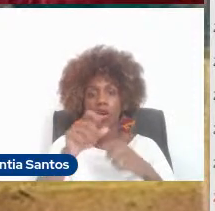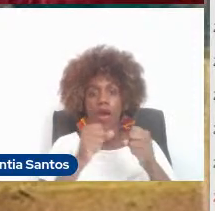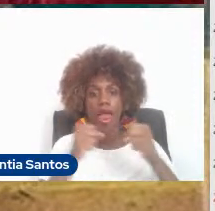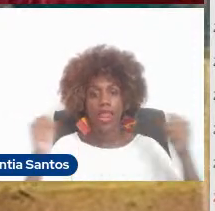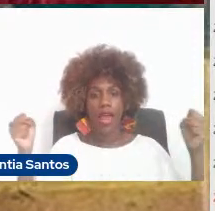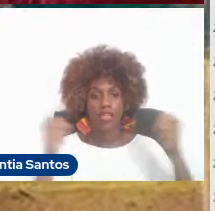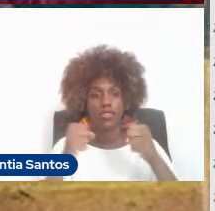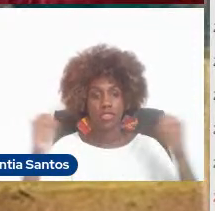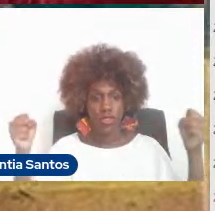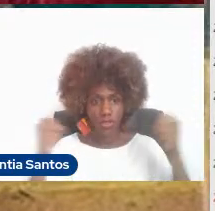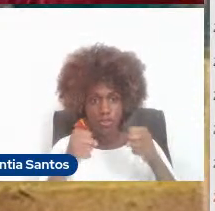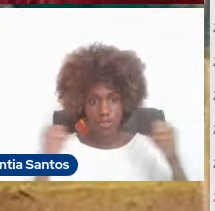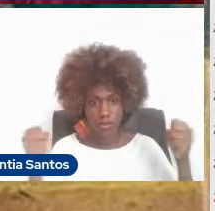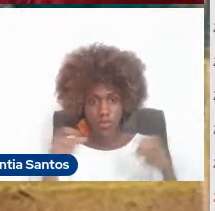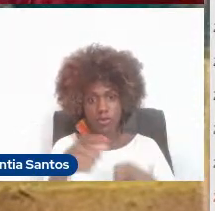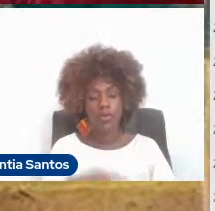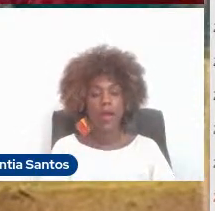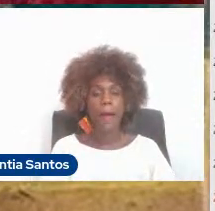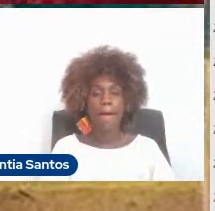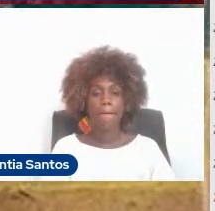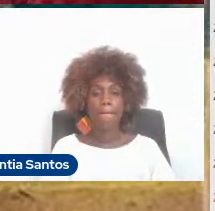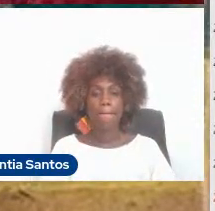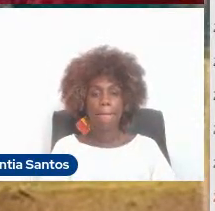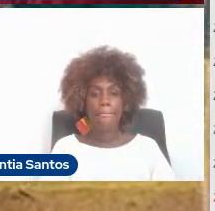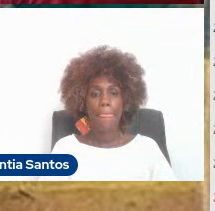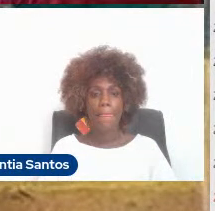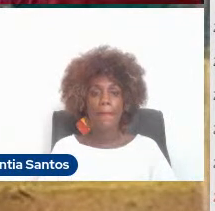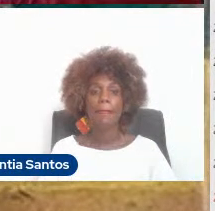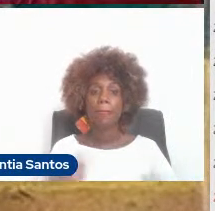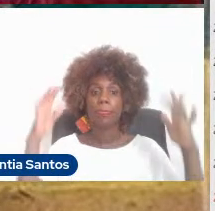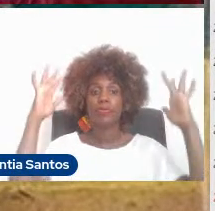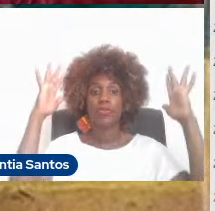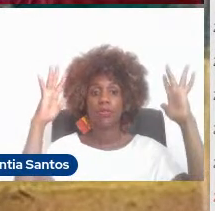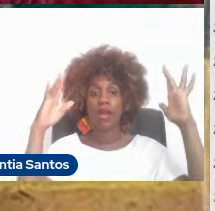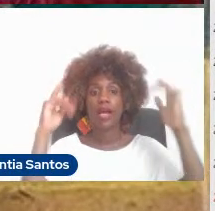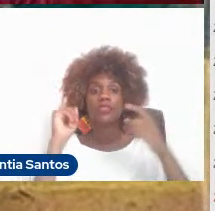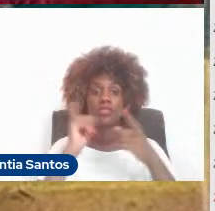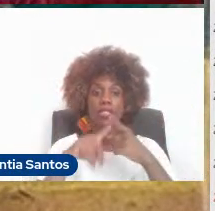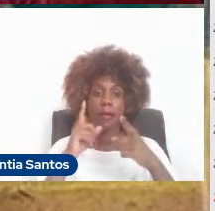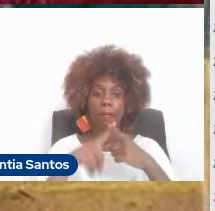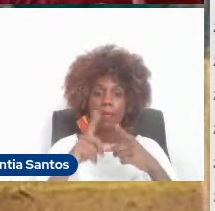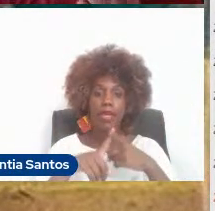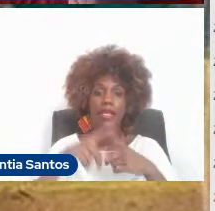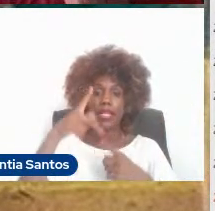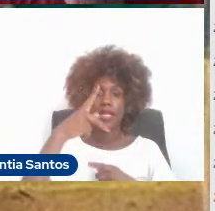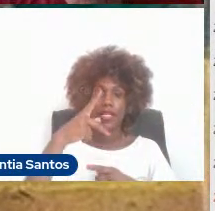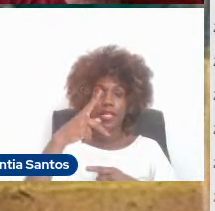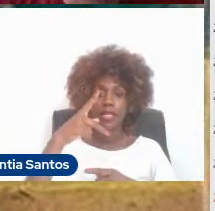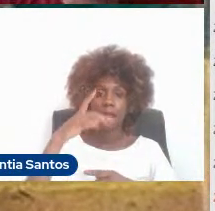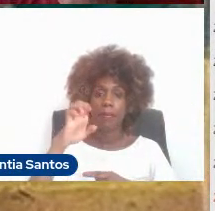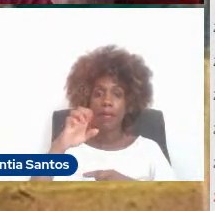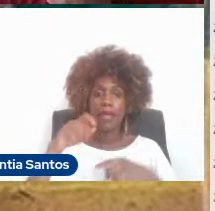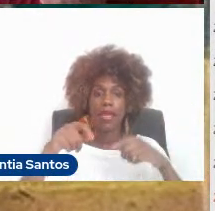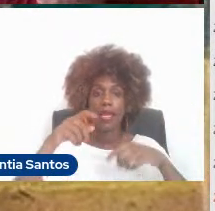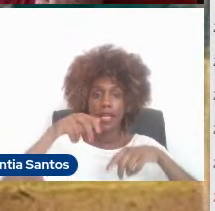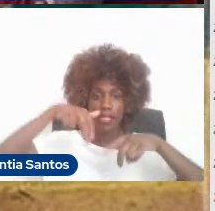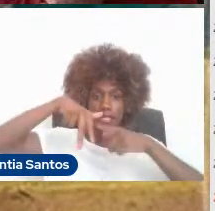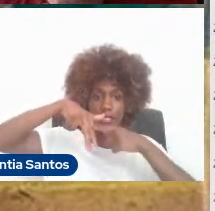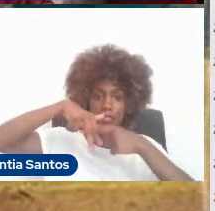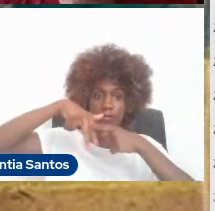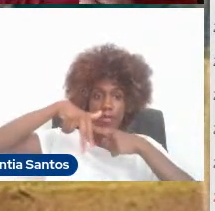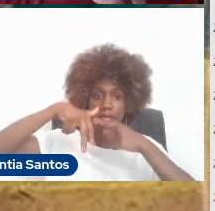aqui para desenvolver tanto dos membros superiores quanto dos membros inferiores e isso é outra coisa que a Nancy tem trabalhado muito